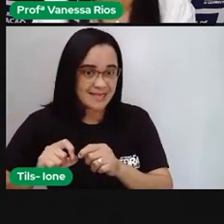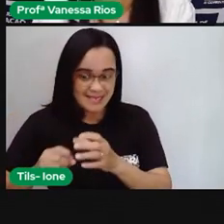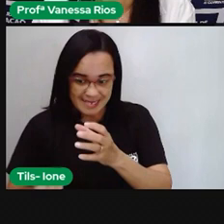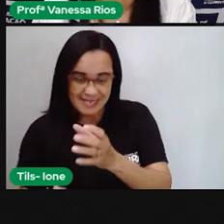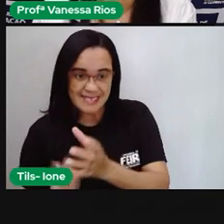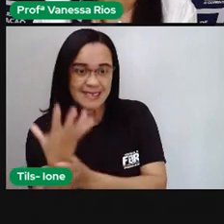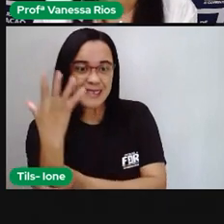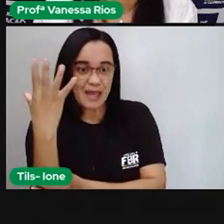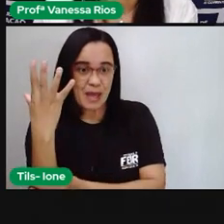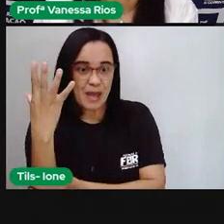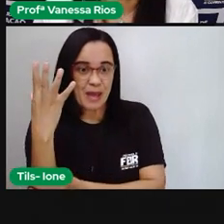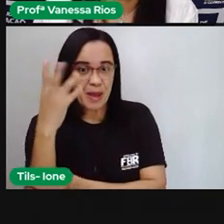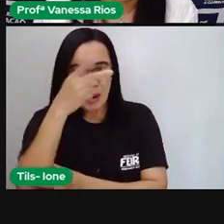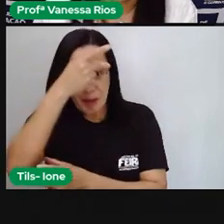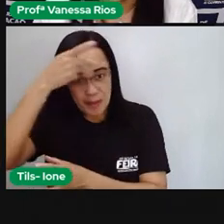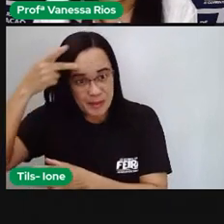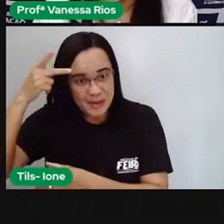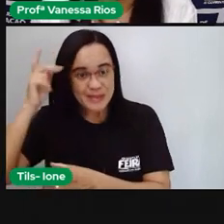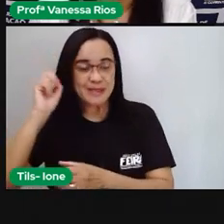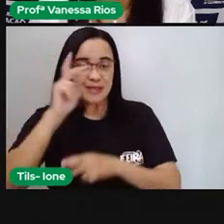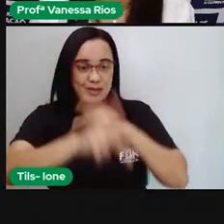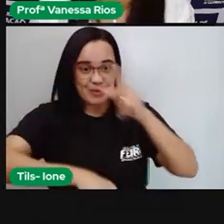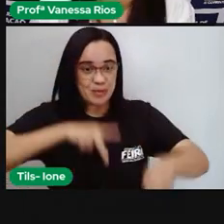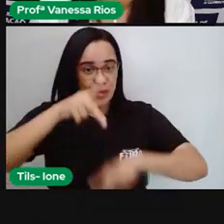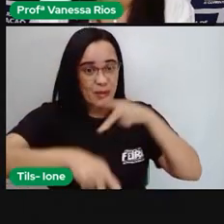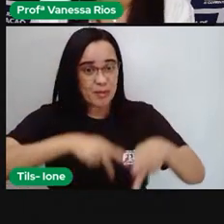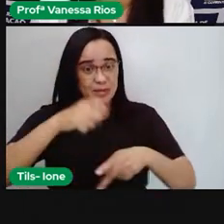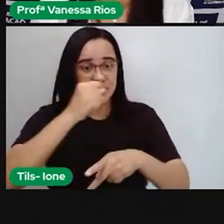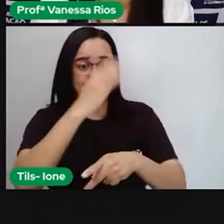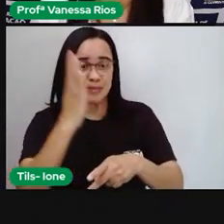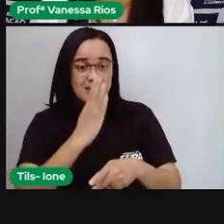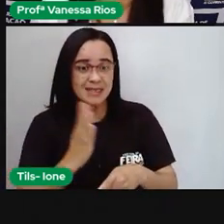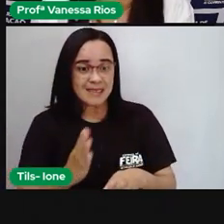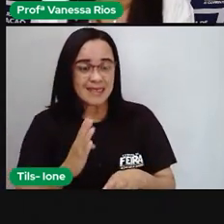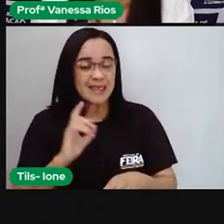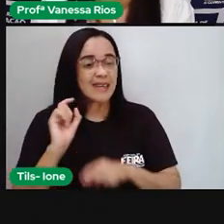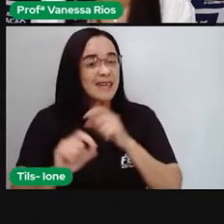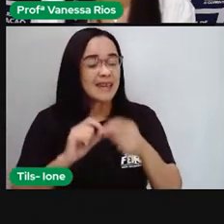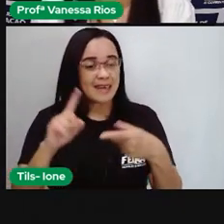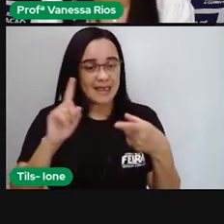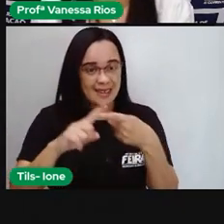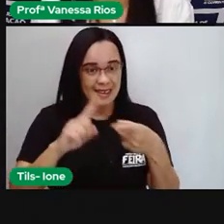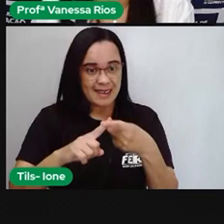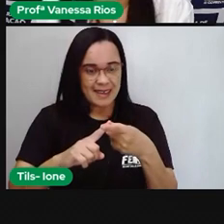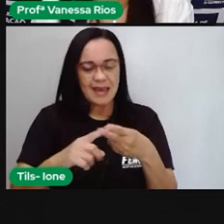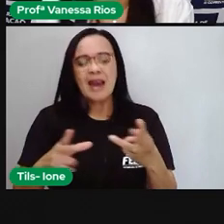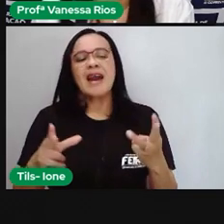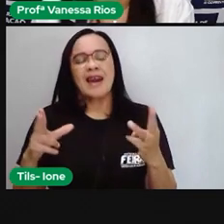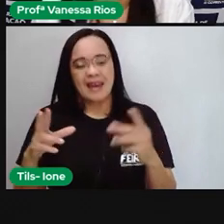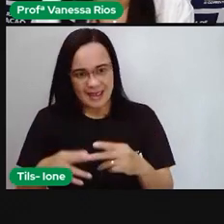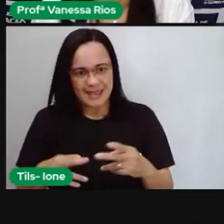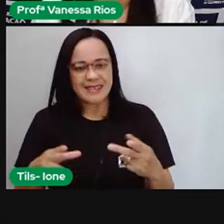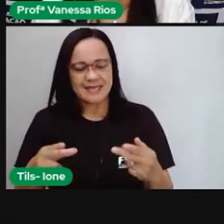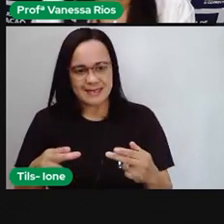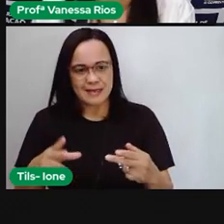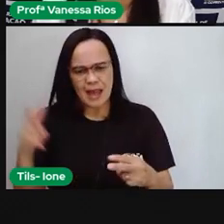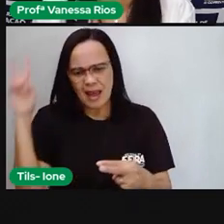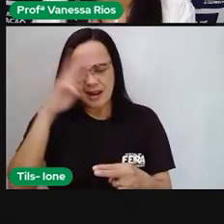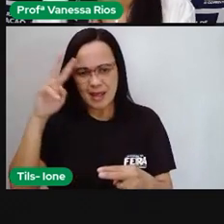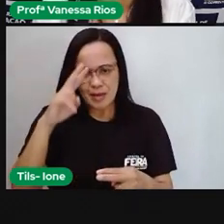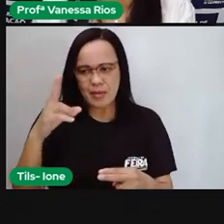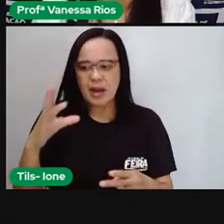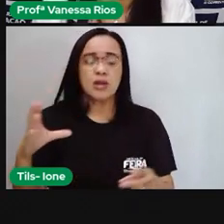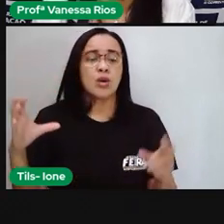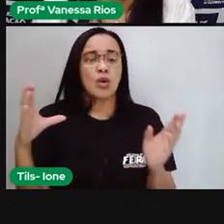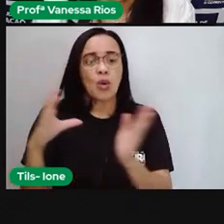povo brasileiro e da cultura brasileira, que são os indígenas, que já habitavam o território milhares